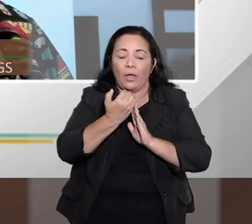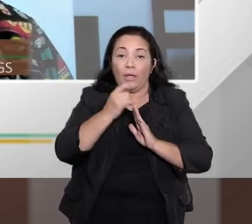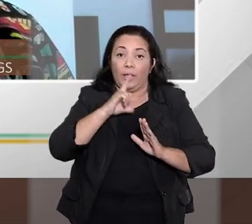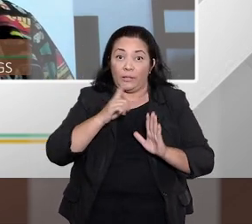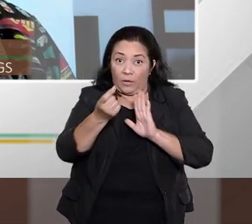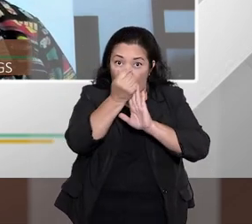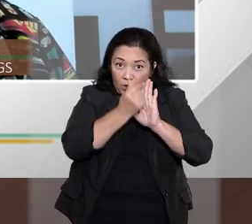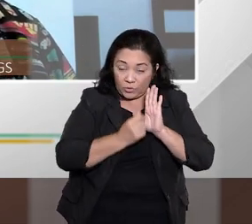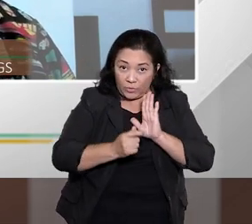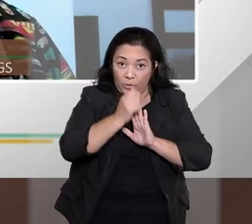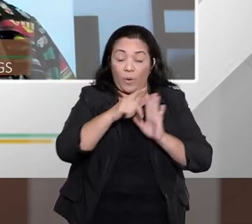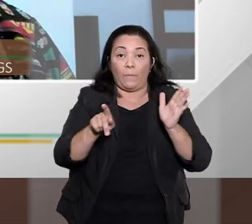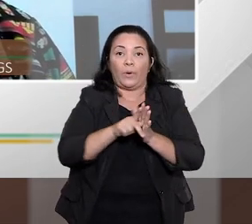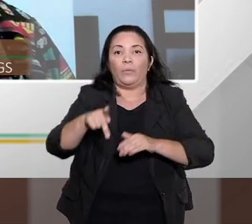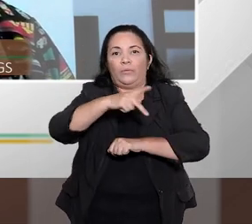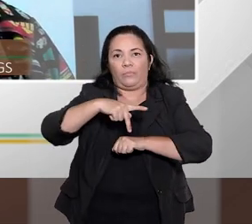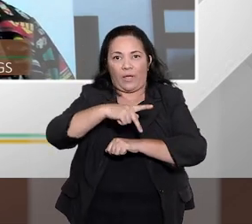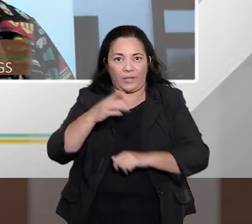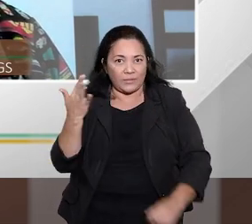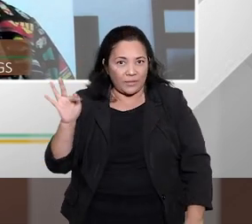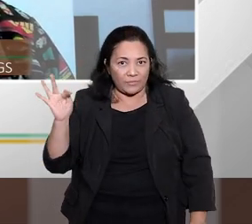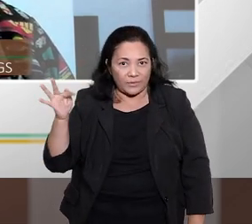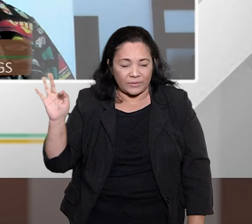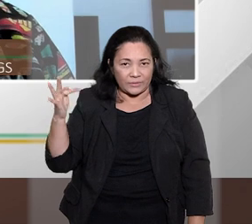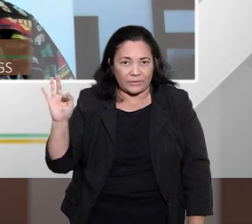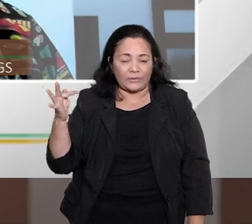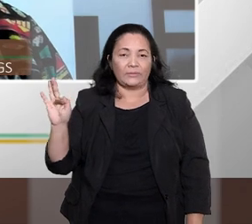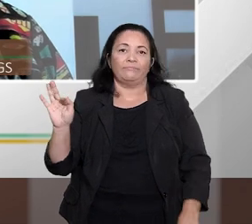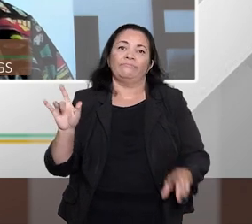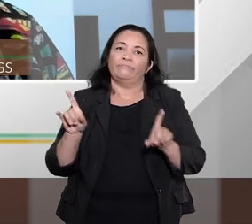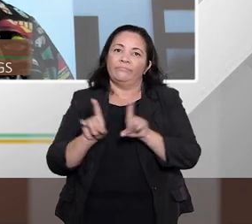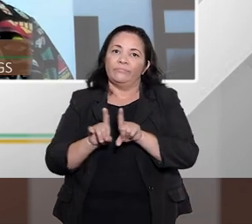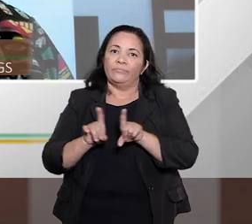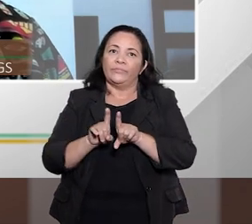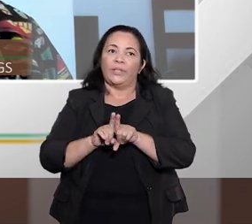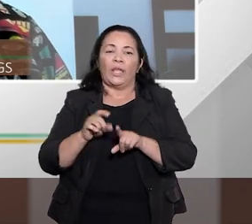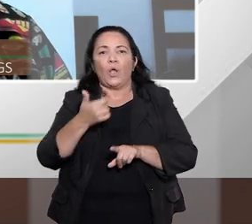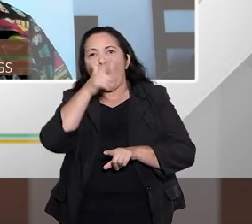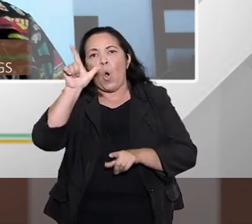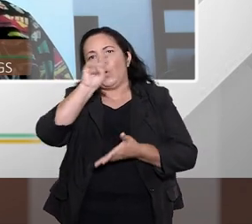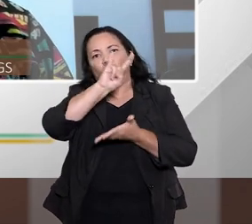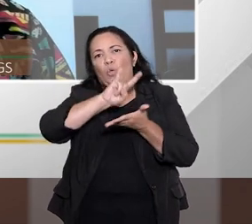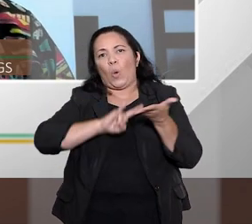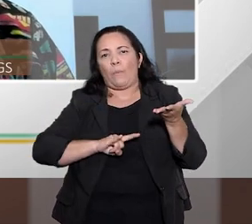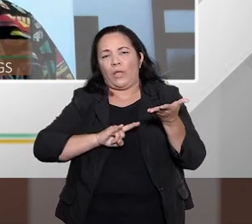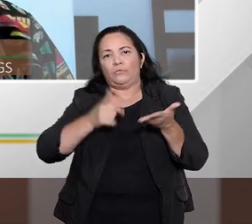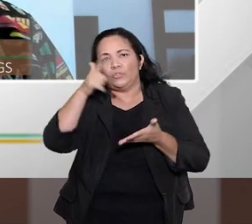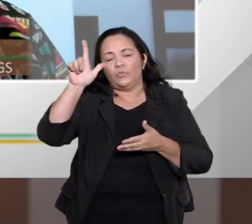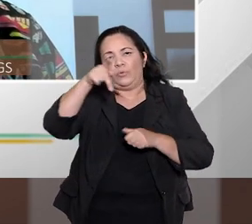França, em tantos outros importantes documentos internacionais,